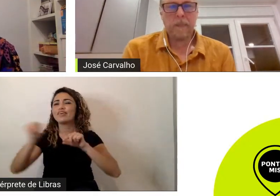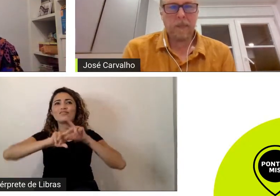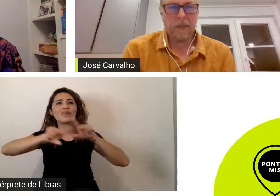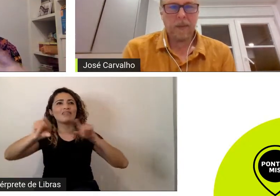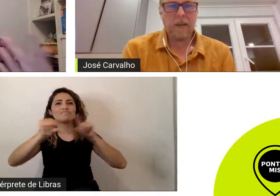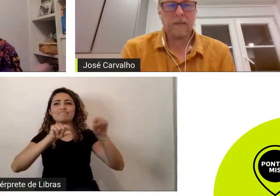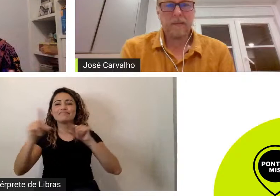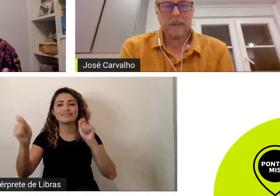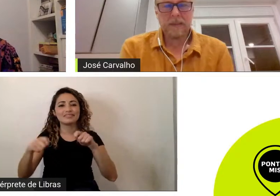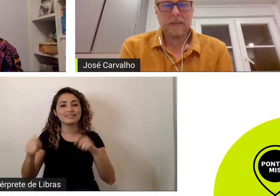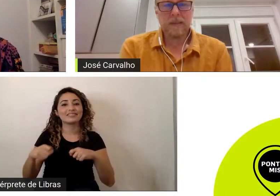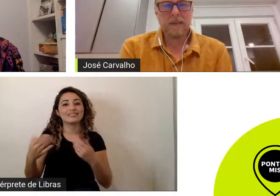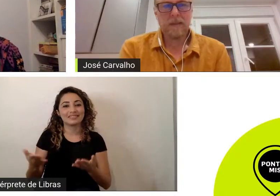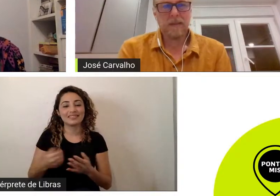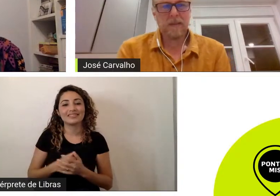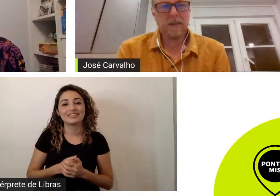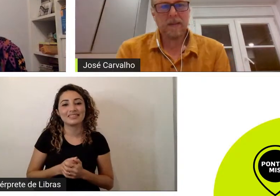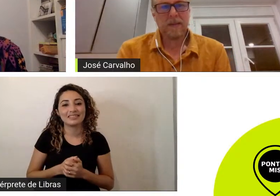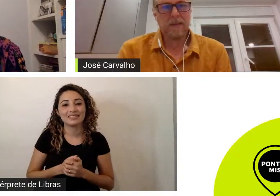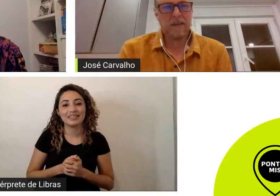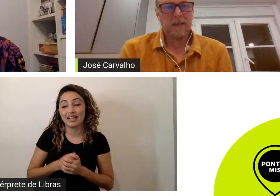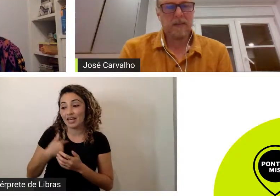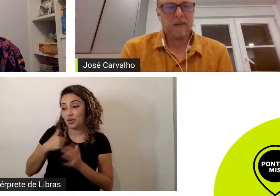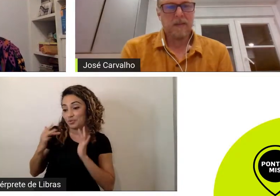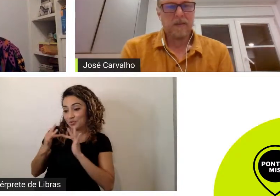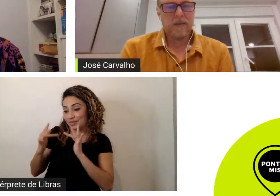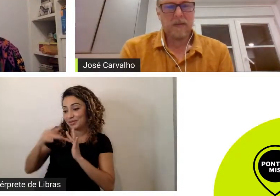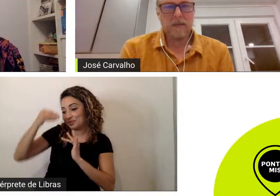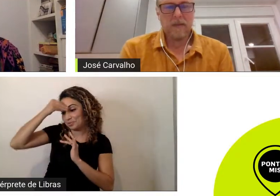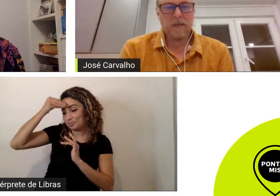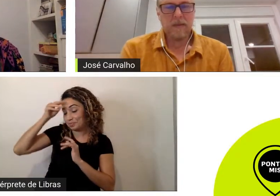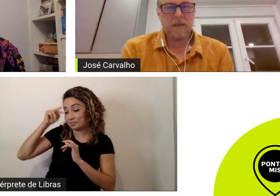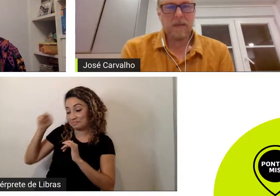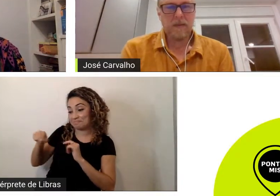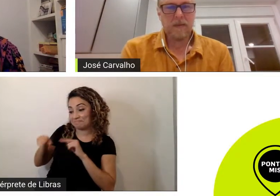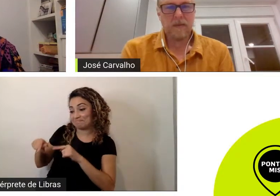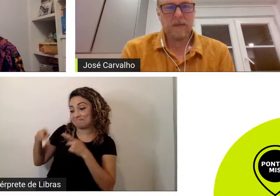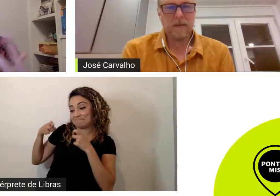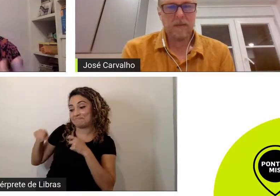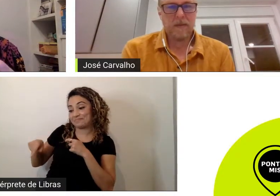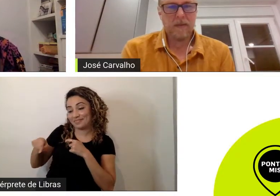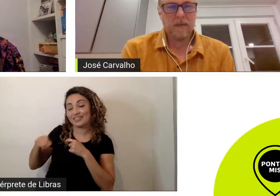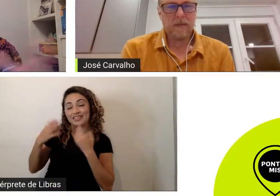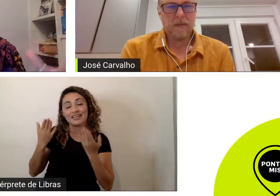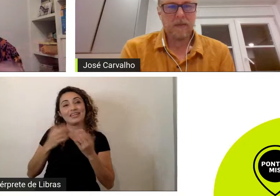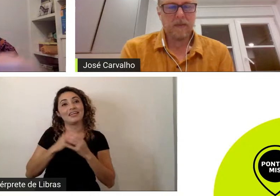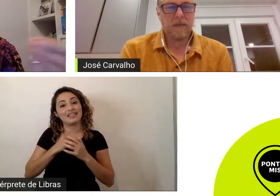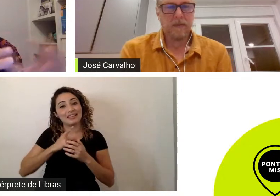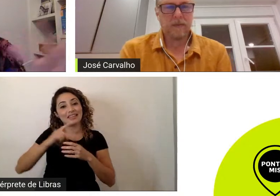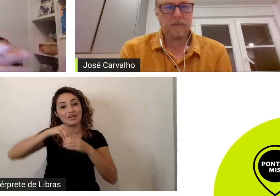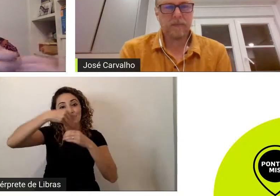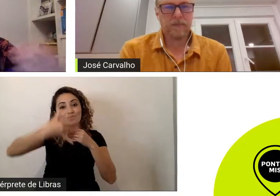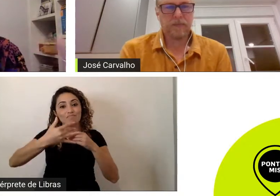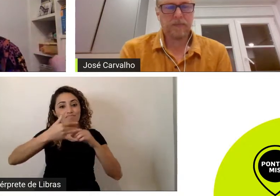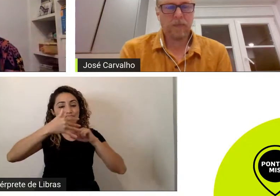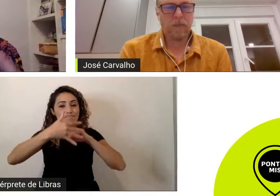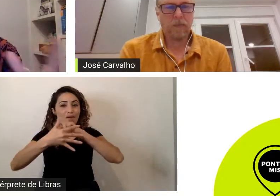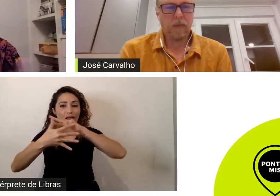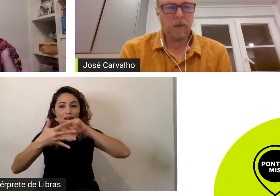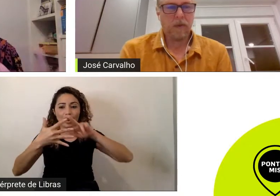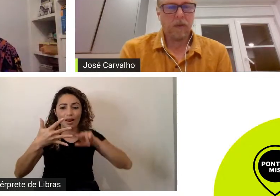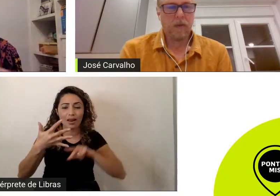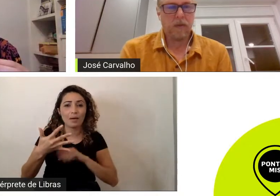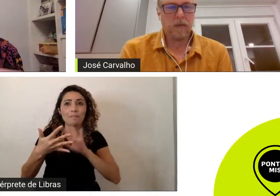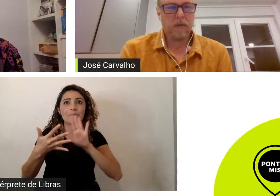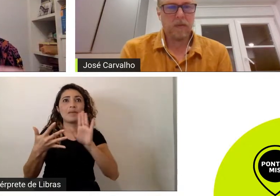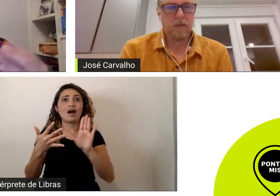público essa vivência com os sobrinhos e eu sinto e é muito conteúdo mas também desfocado